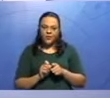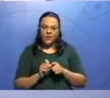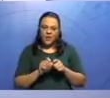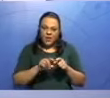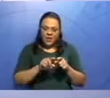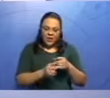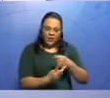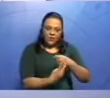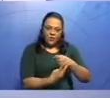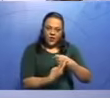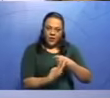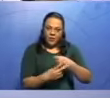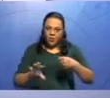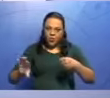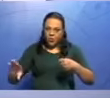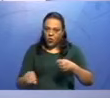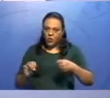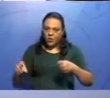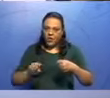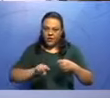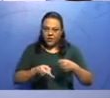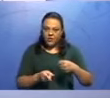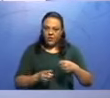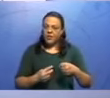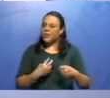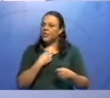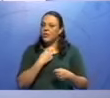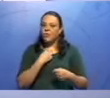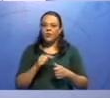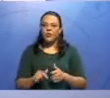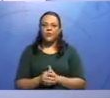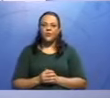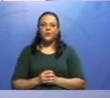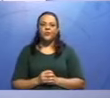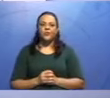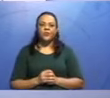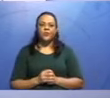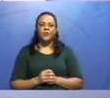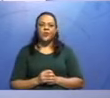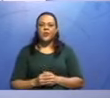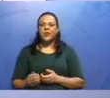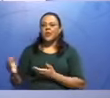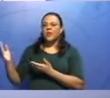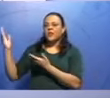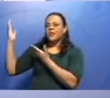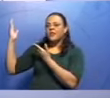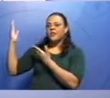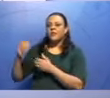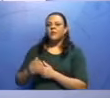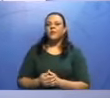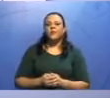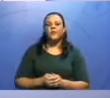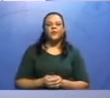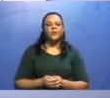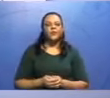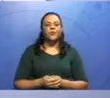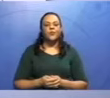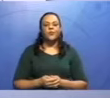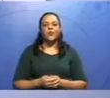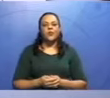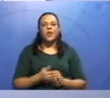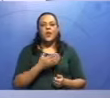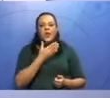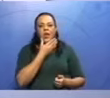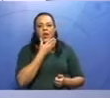a escritora de aventura merece o meu verbo. Nossa gratidão é eterna. Merecem o quê? Nossa gratidão é eterna. É o complemento. Eu não posso